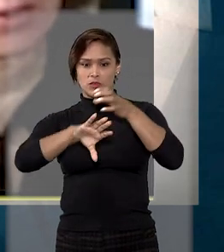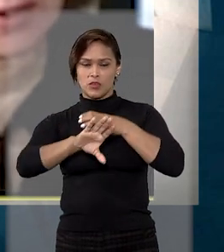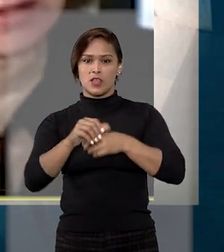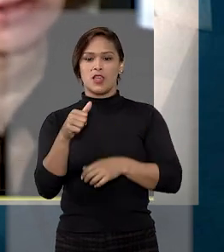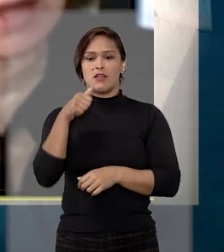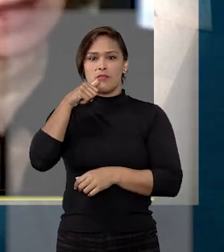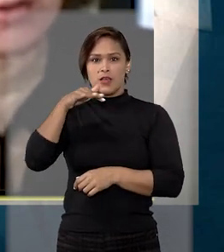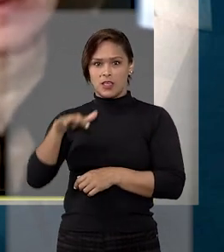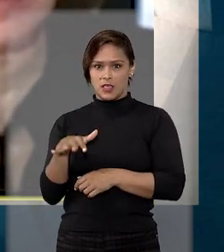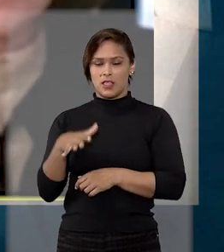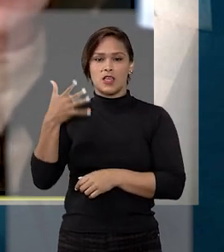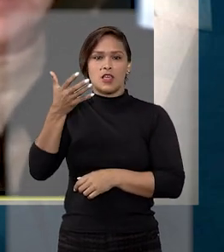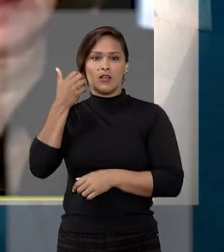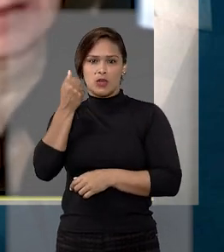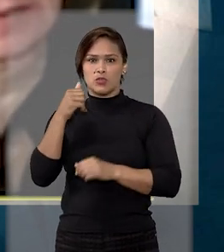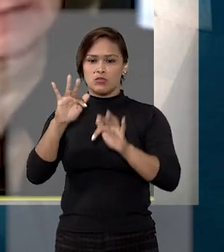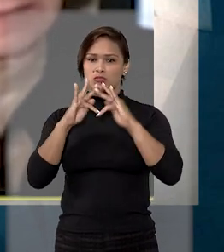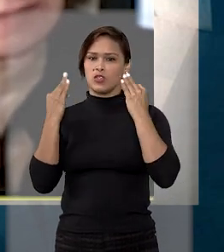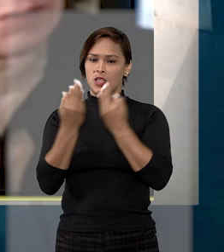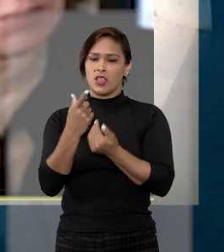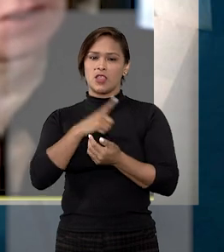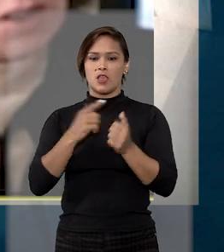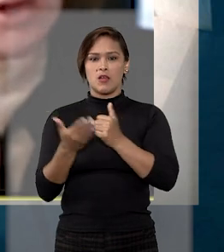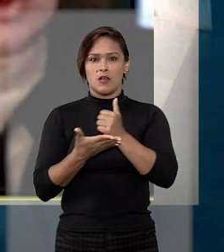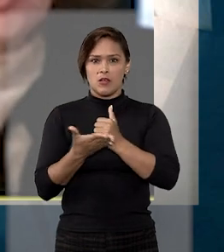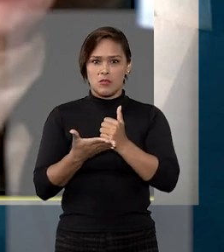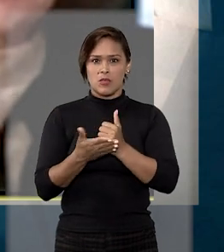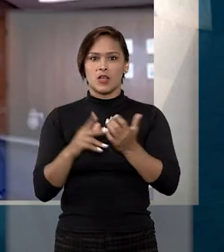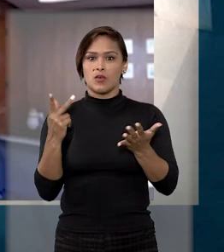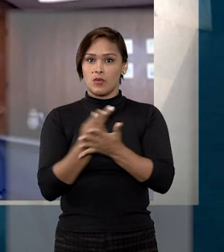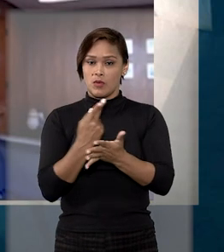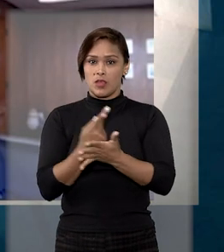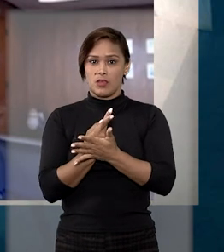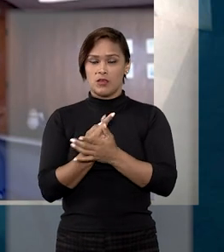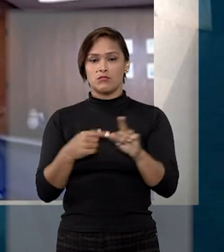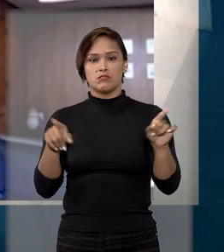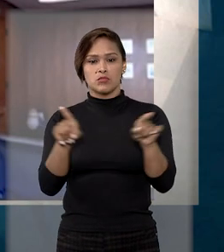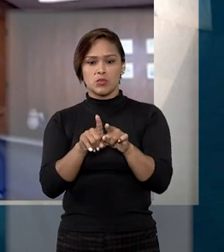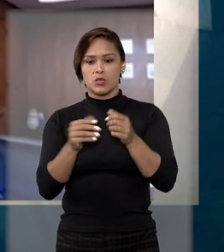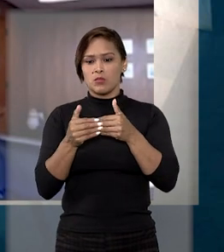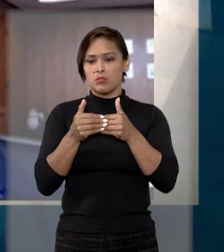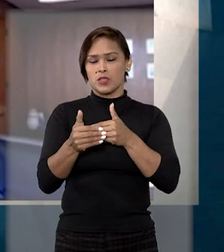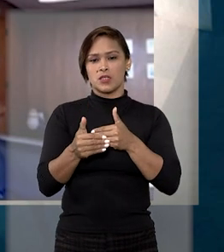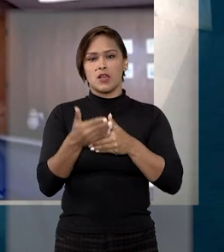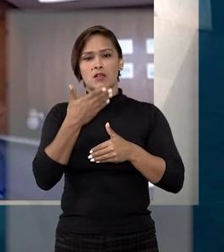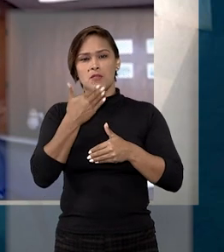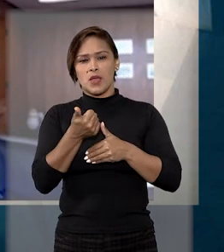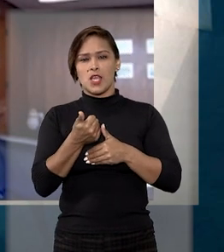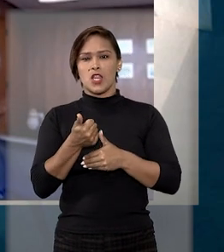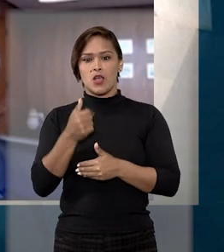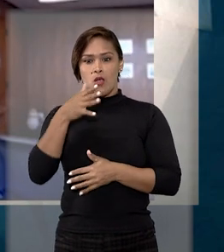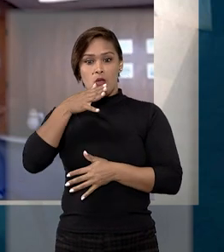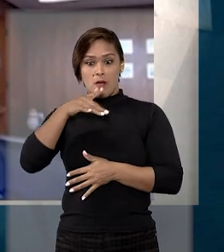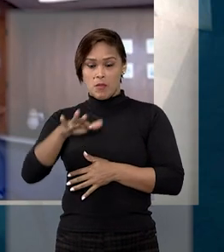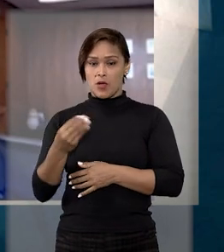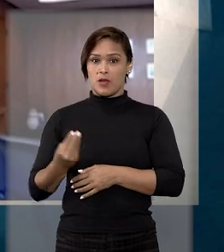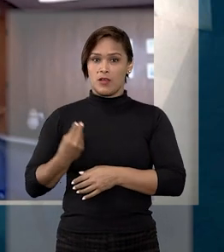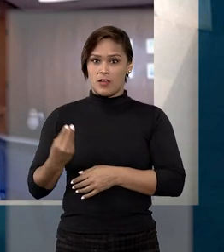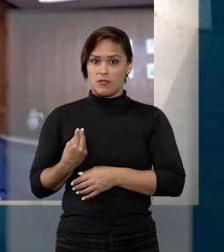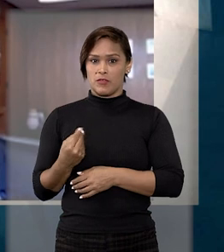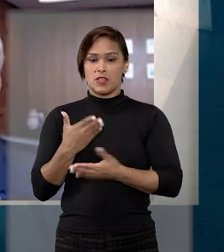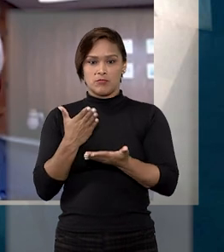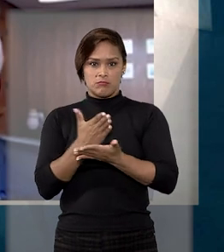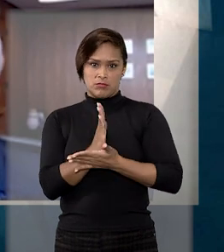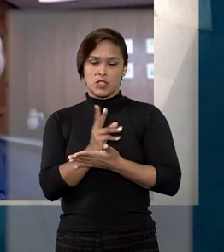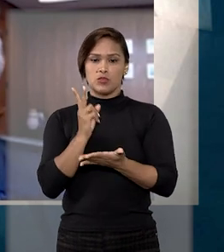entre a criança e os adotantes tenham como base uma fraude, o princípio do melhor interesse do menor impõe que sejam